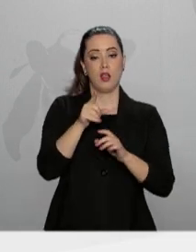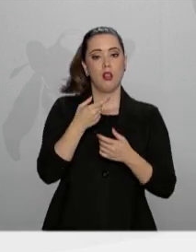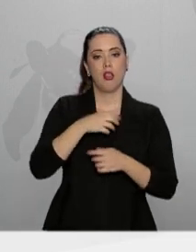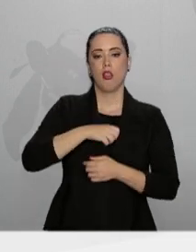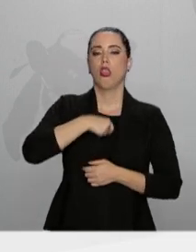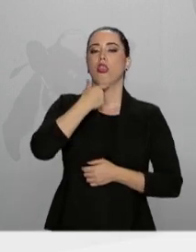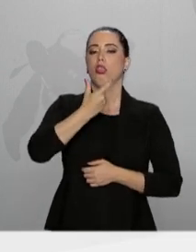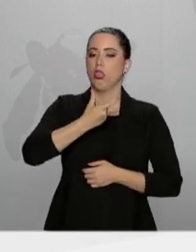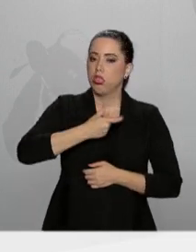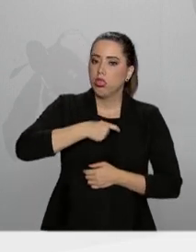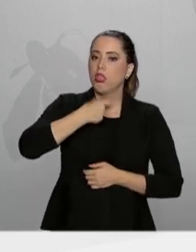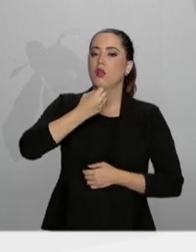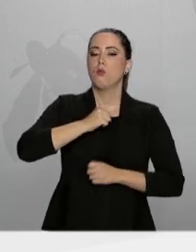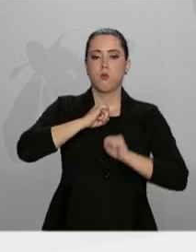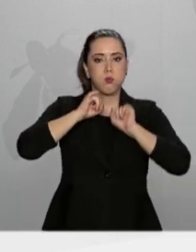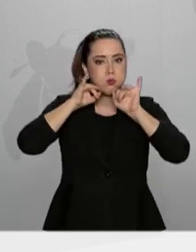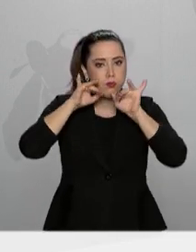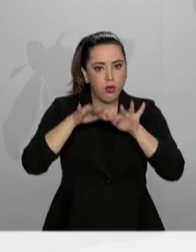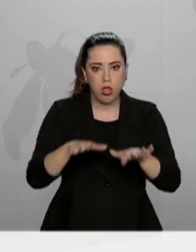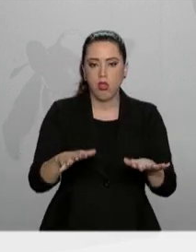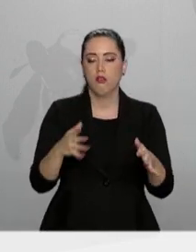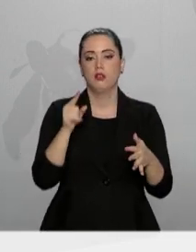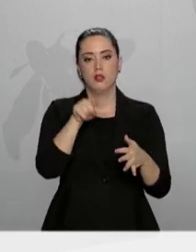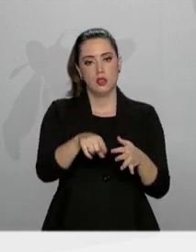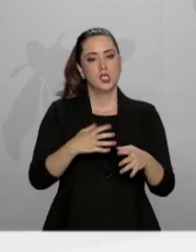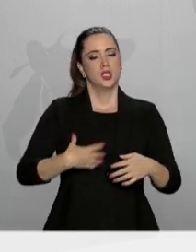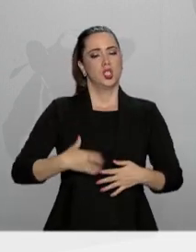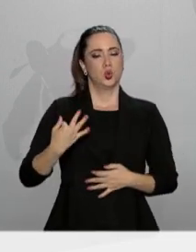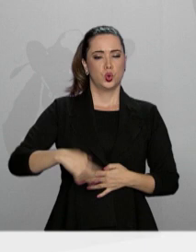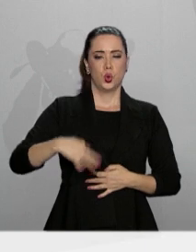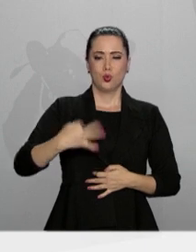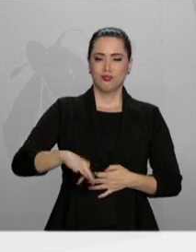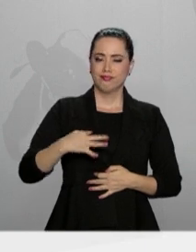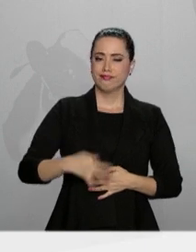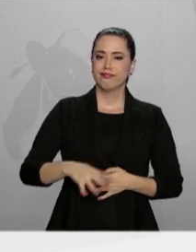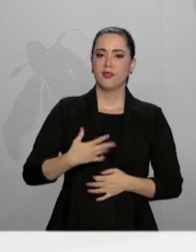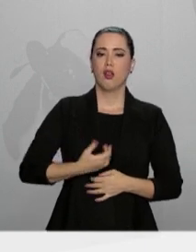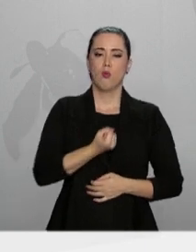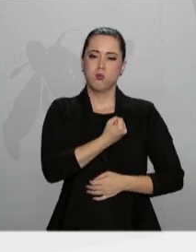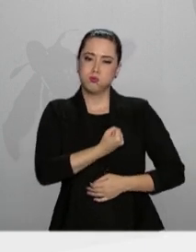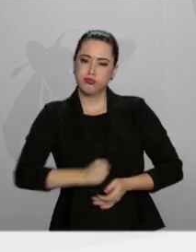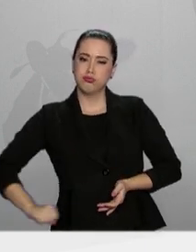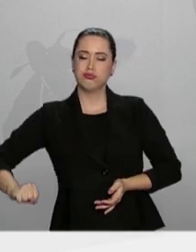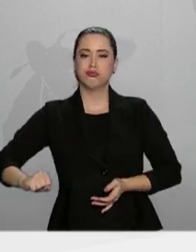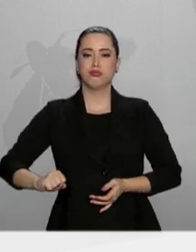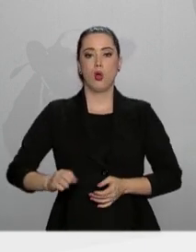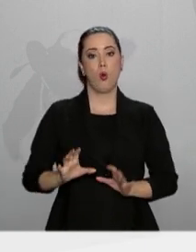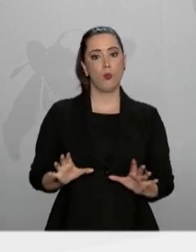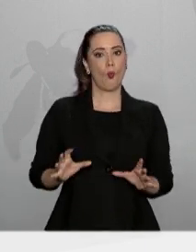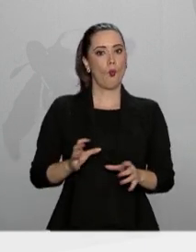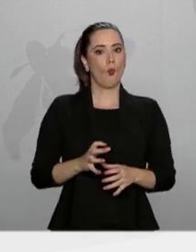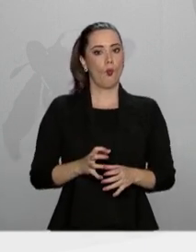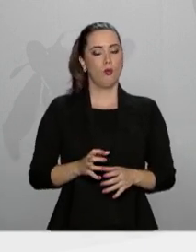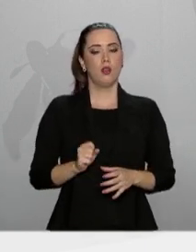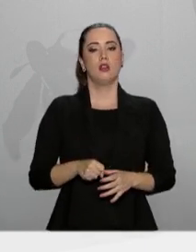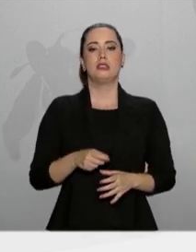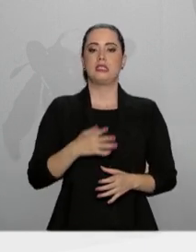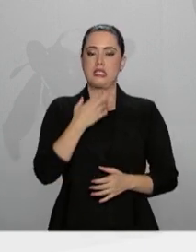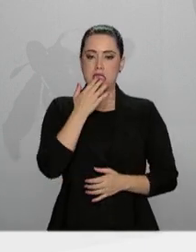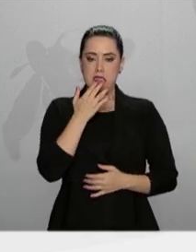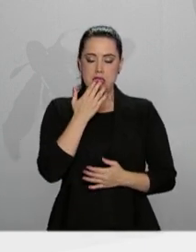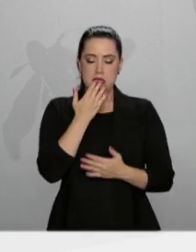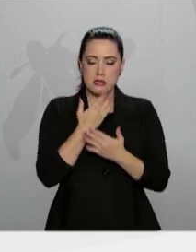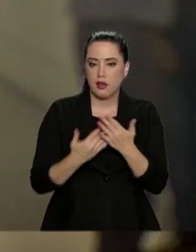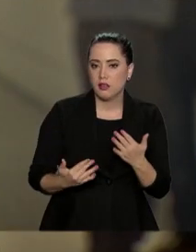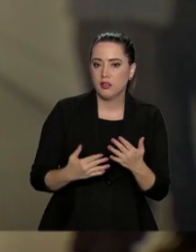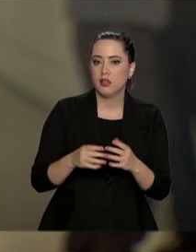regurgitação frequente, vômitos, cólicas intensas, diarreia, intestino preso e sangue nas